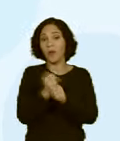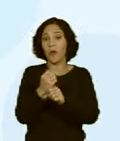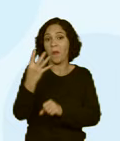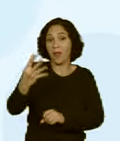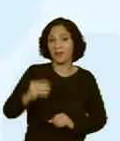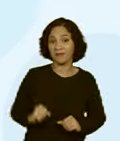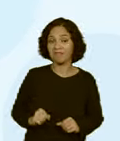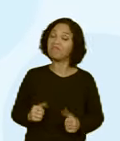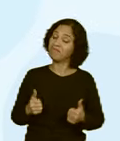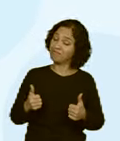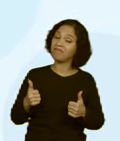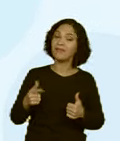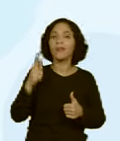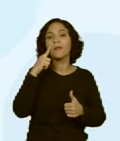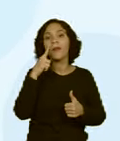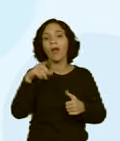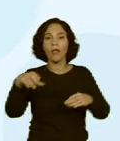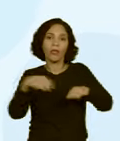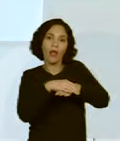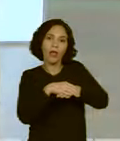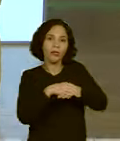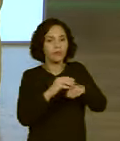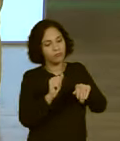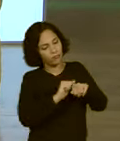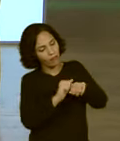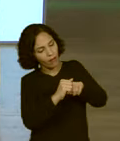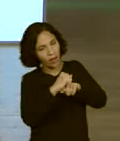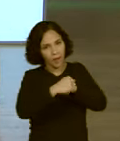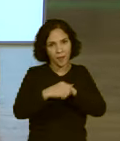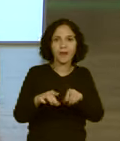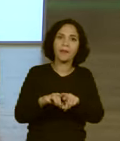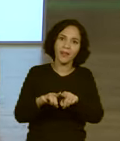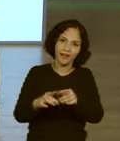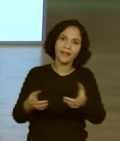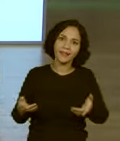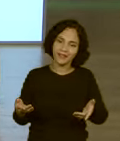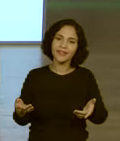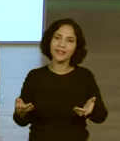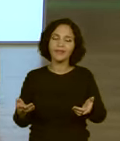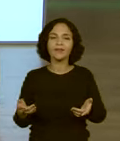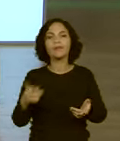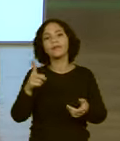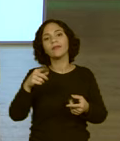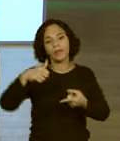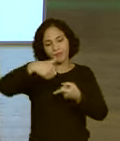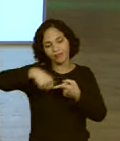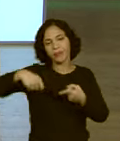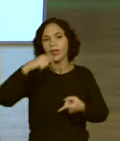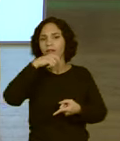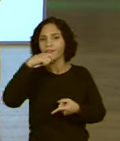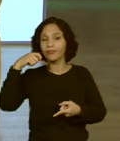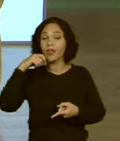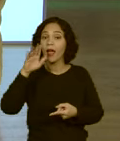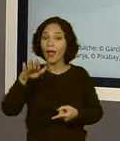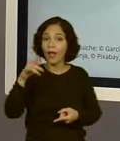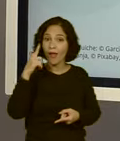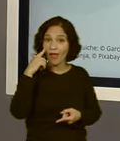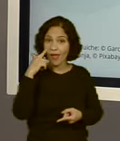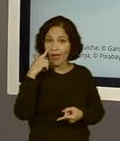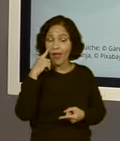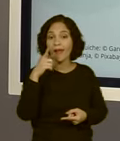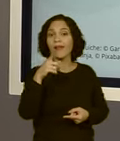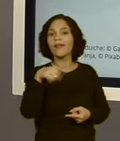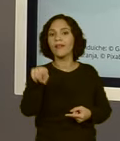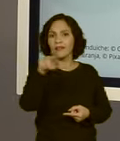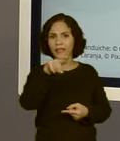também, que você vai precisar limpar, vai precisar lavar, enfim. Para você escovar os dentes. Aliás, pessoal, vocês